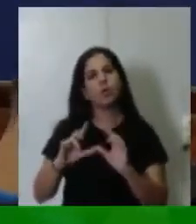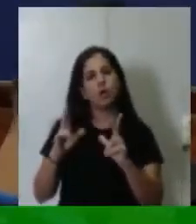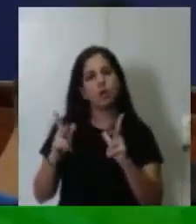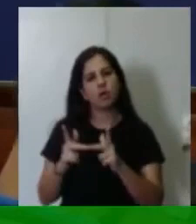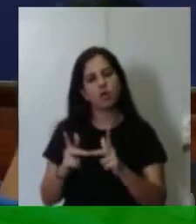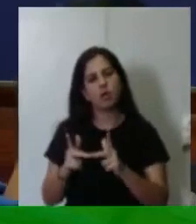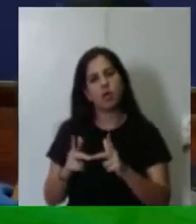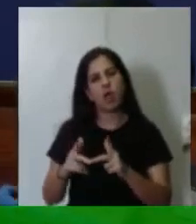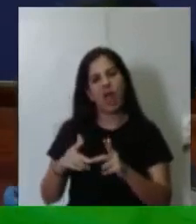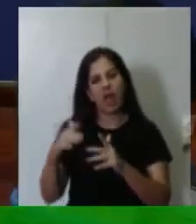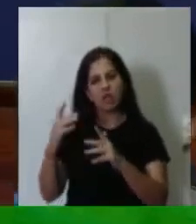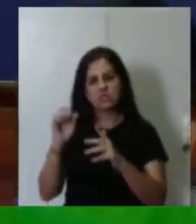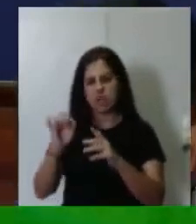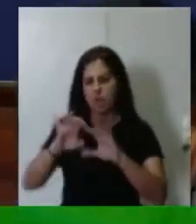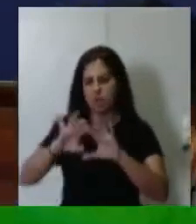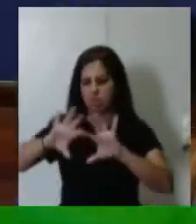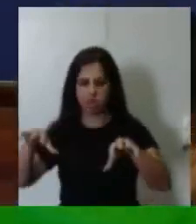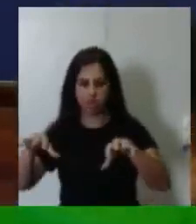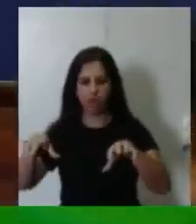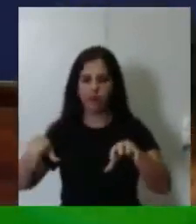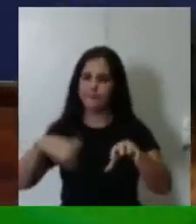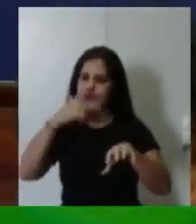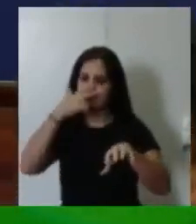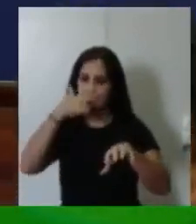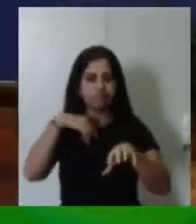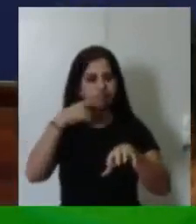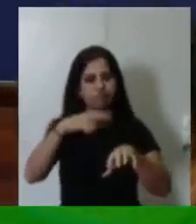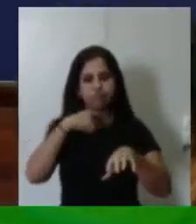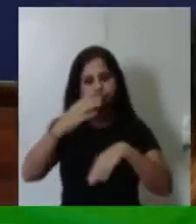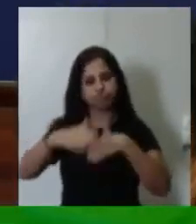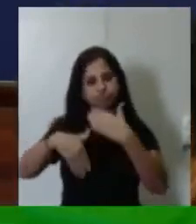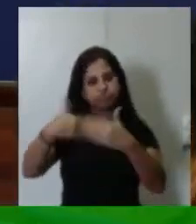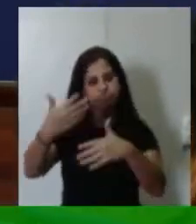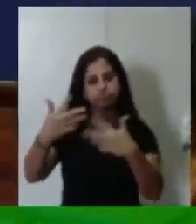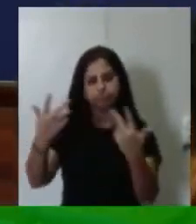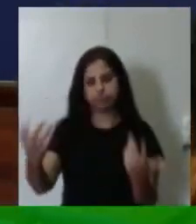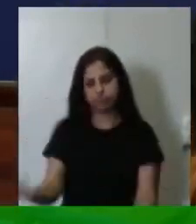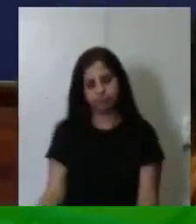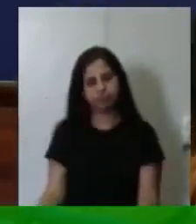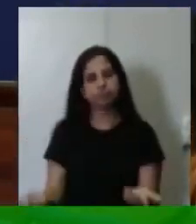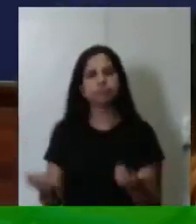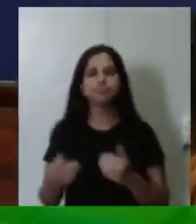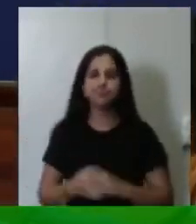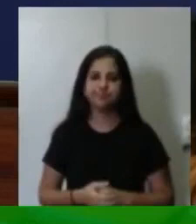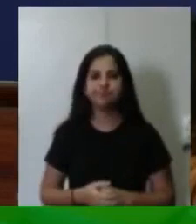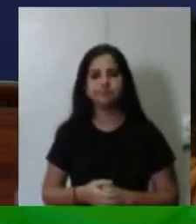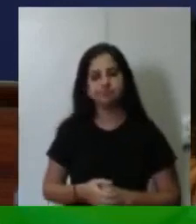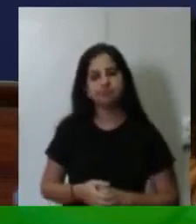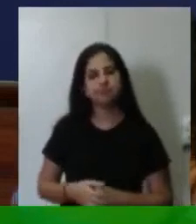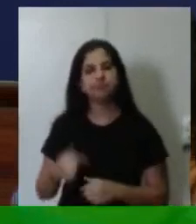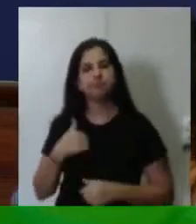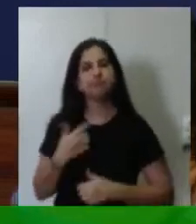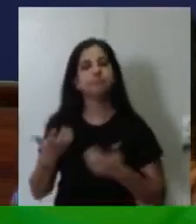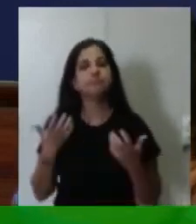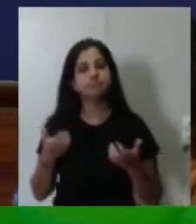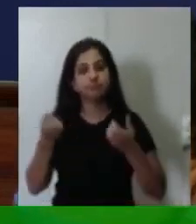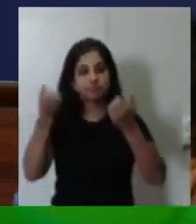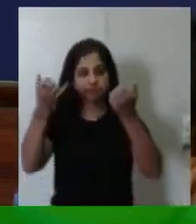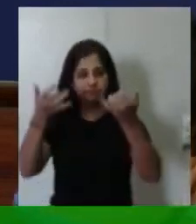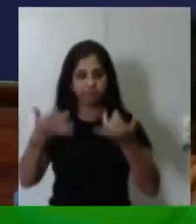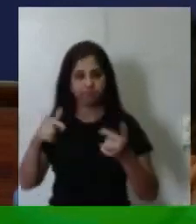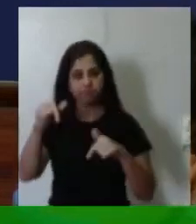sertão furado, não vai a lugar nenhum. Então, eu quero aqui dizer que na esperança de um